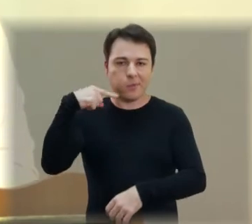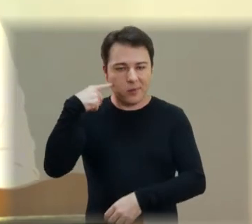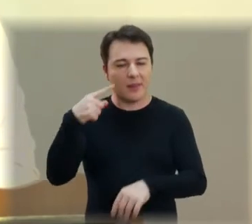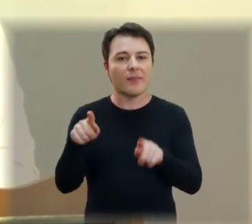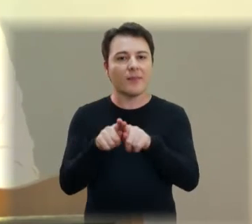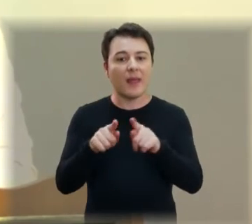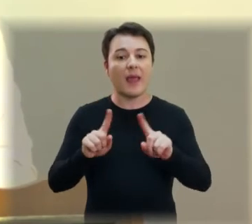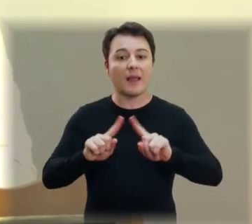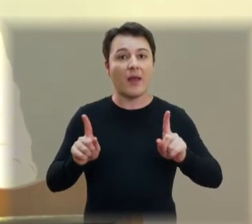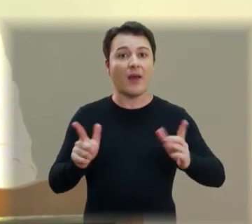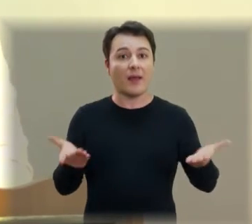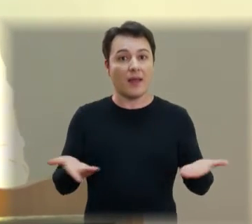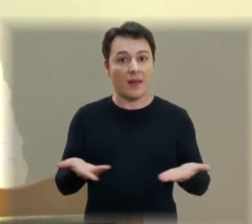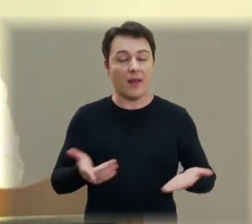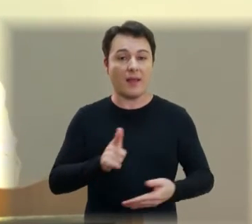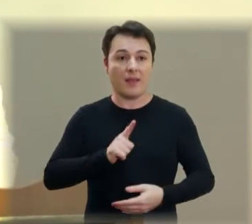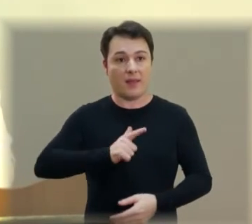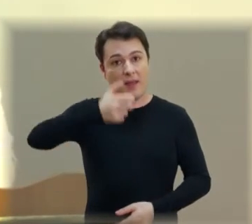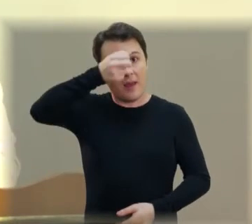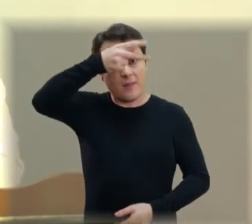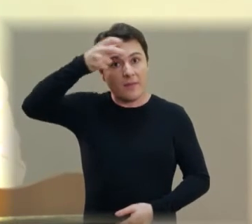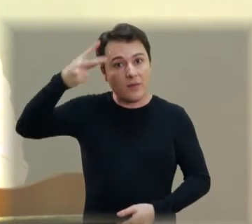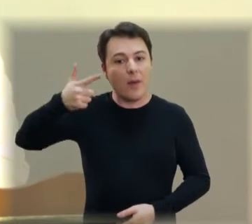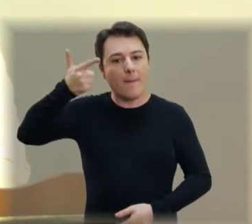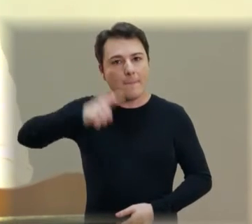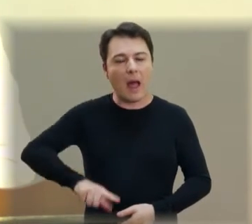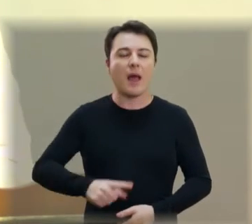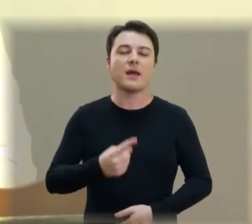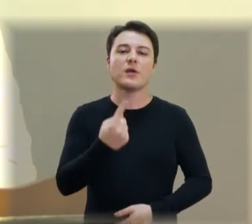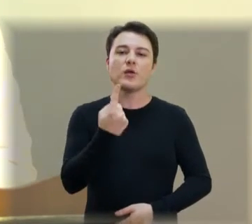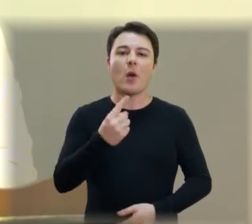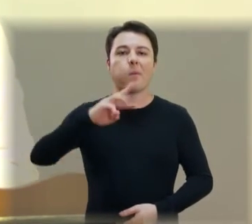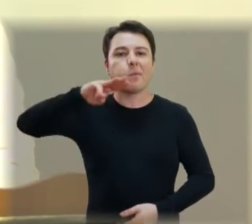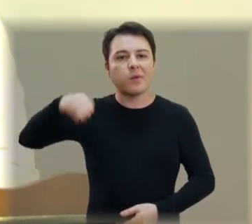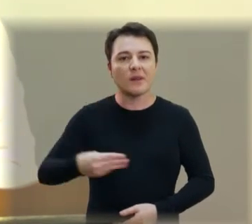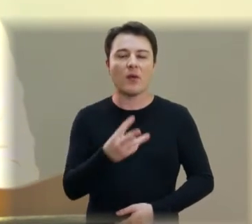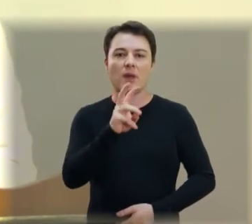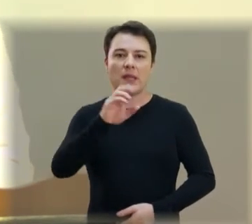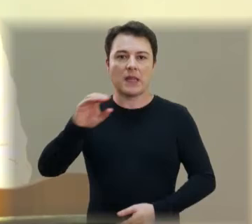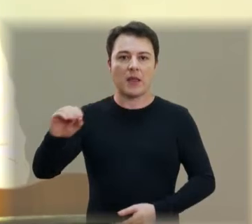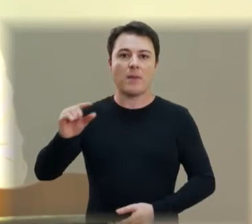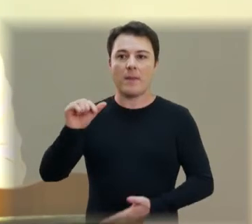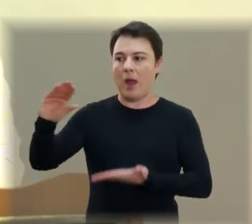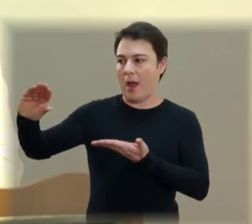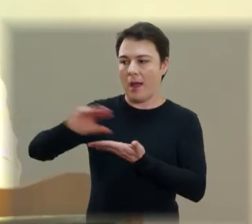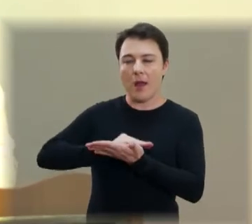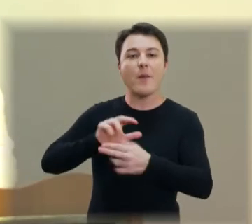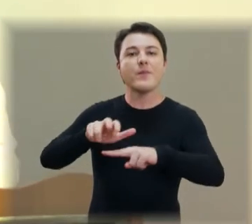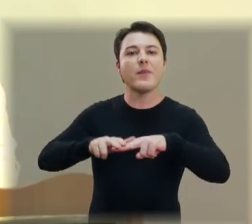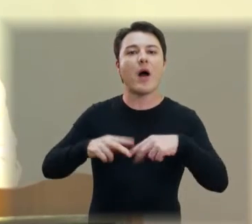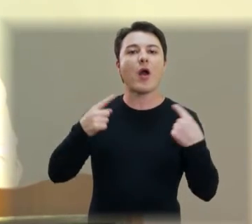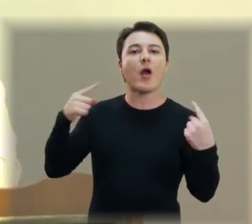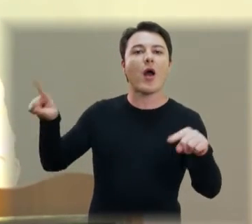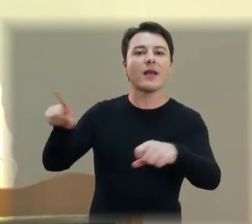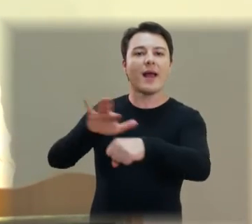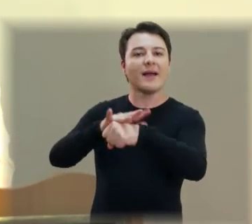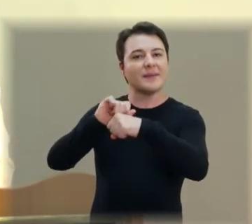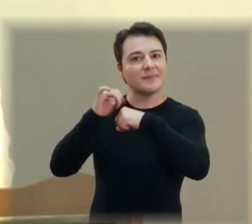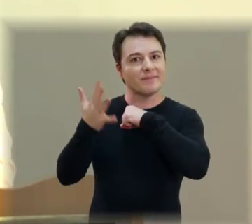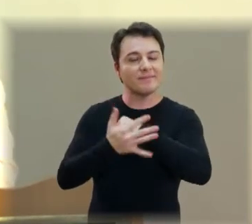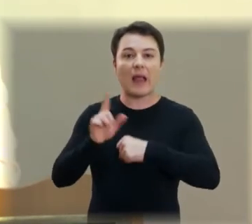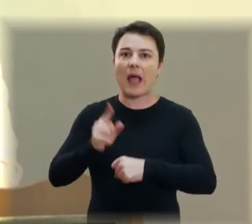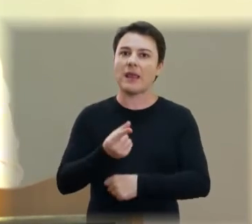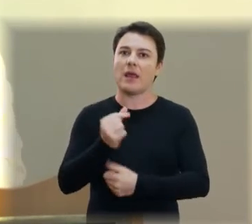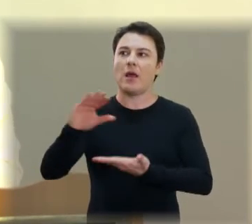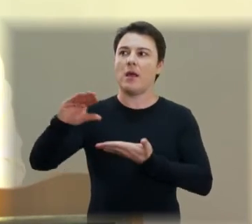nós acabamos de receber aí na Prefeitura mais um milhão e meio para o combate ao Covid-19. Então, mais uma verba emergencial que